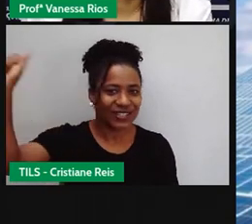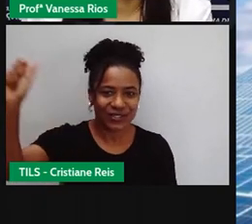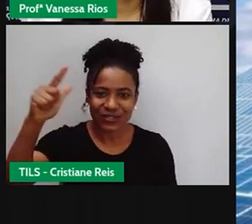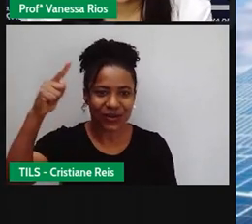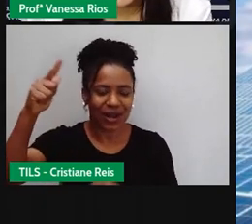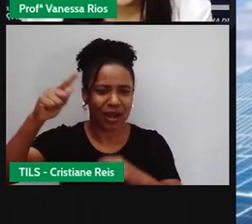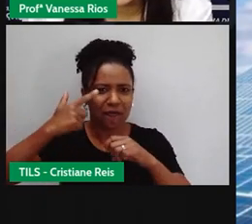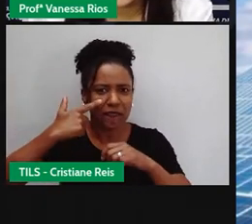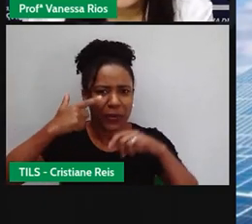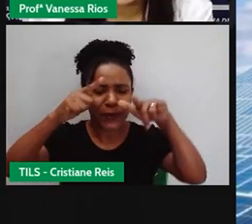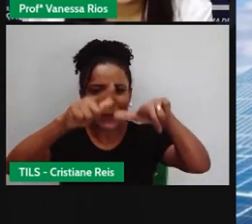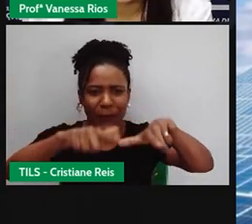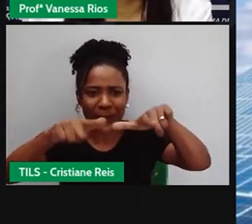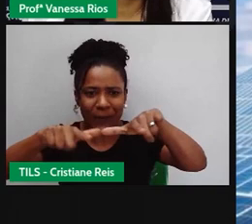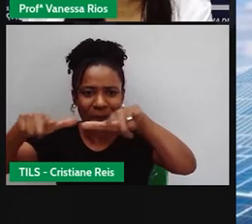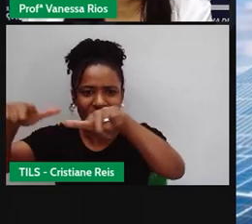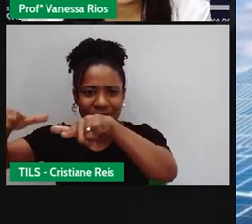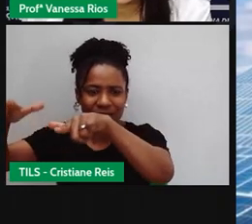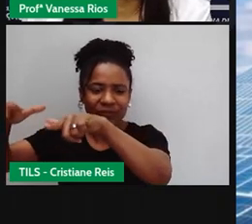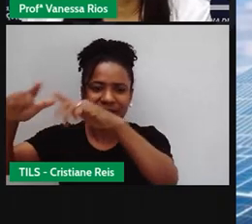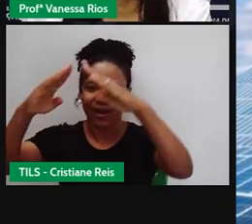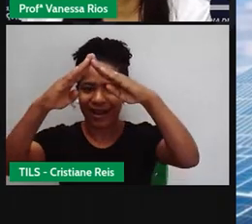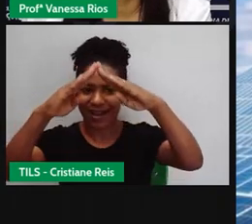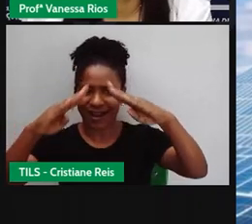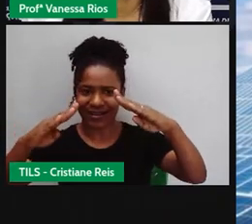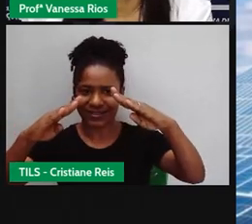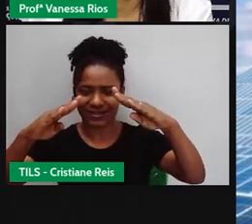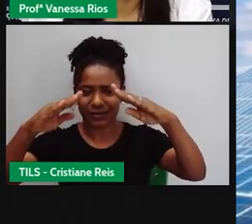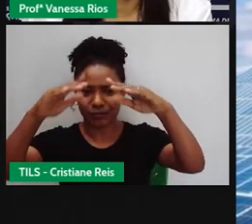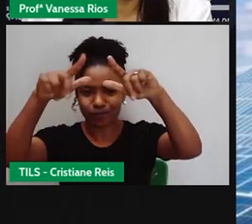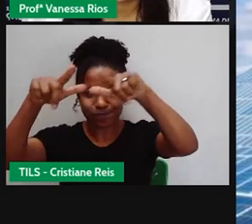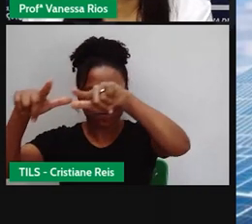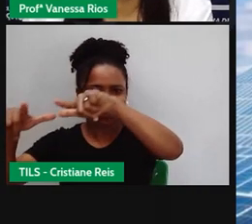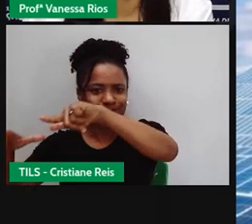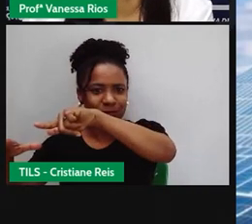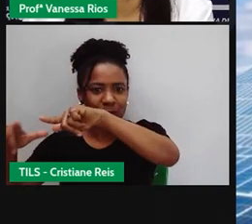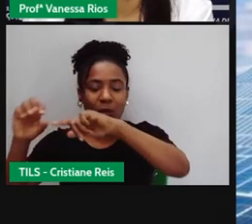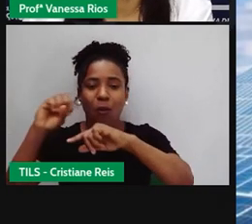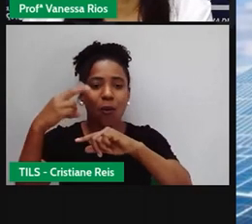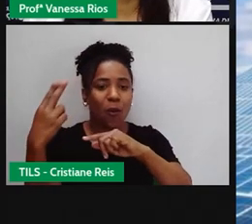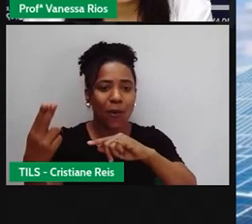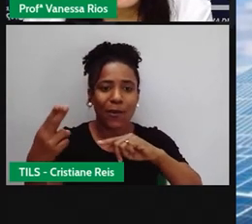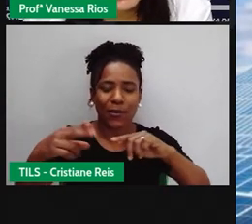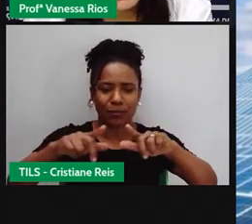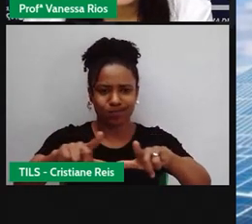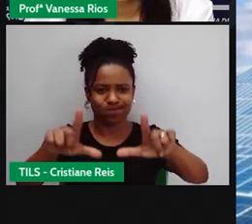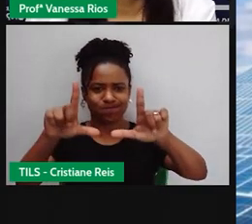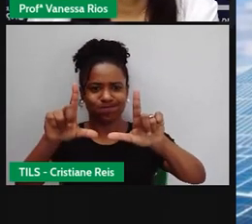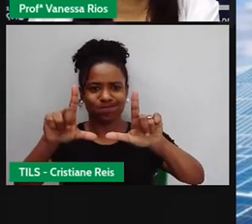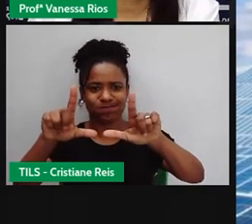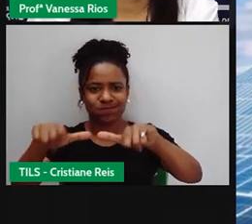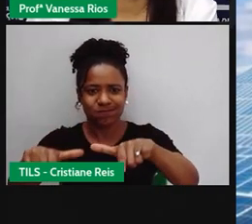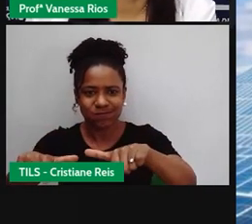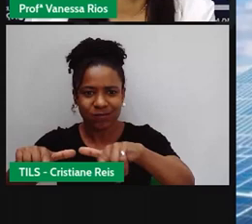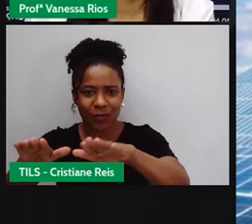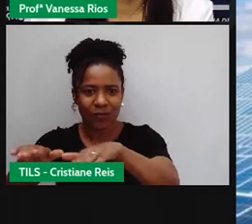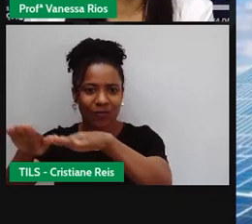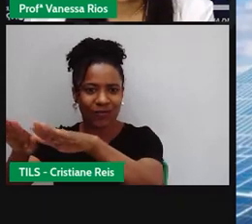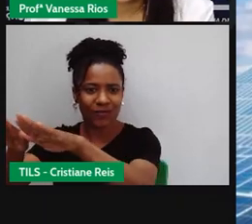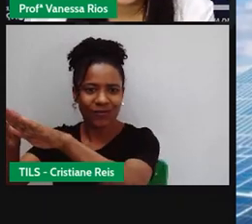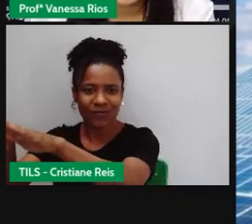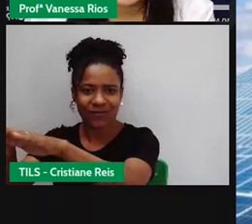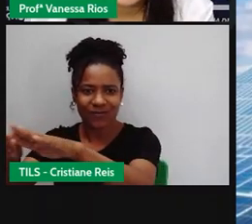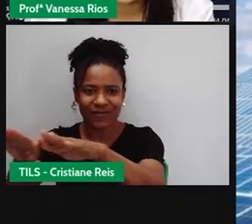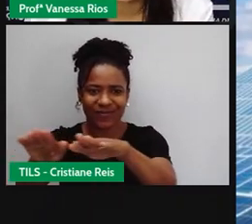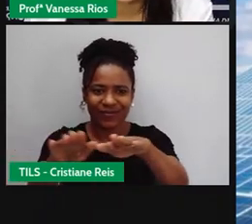aí essas placas, né? Em cima do telhado ou então expostas, né? Em algum terrinho aberto. Vocês já tiveram aí